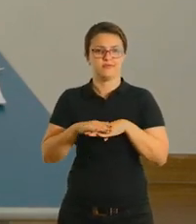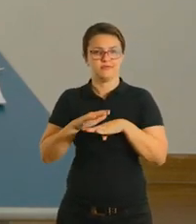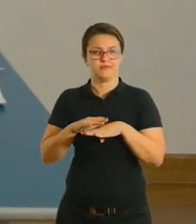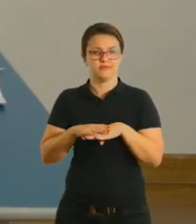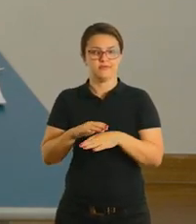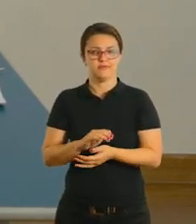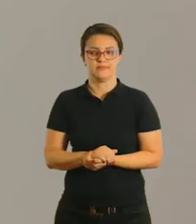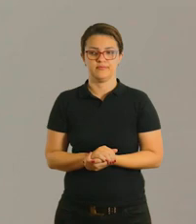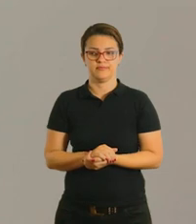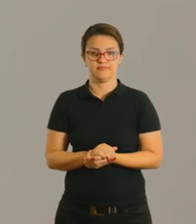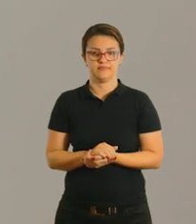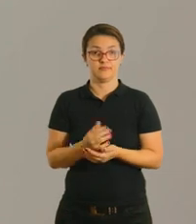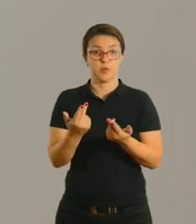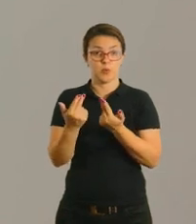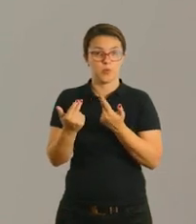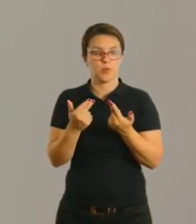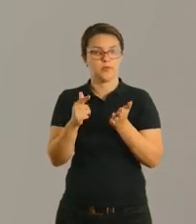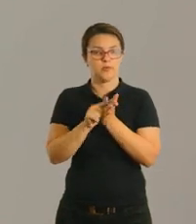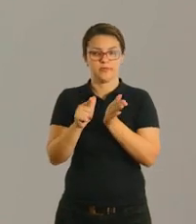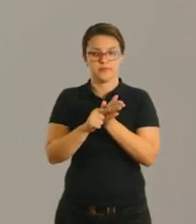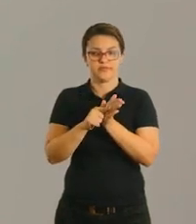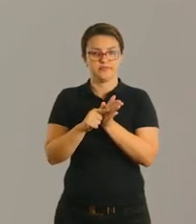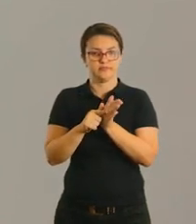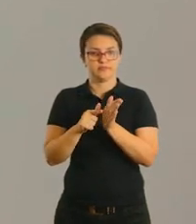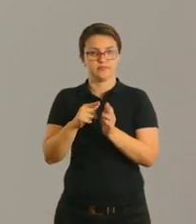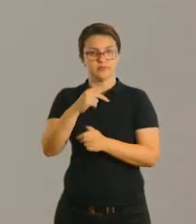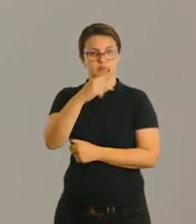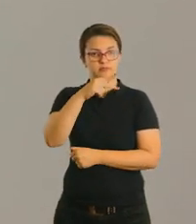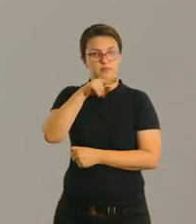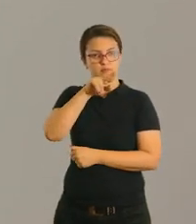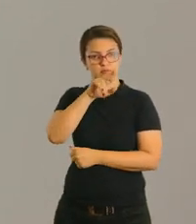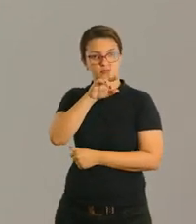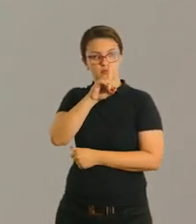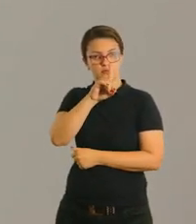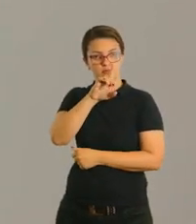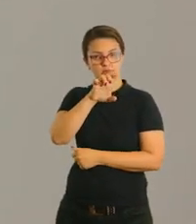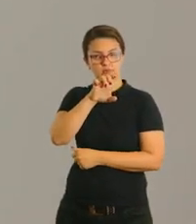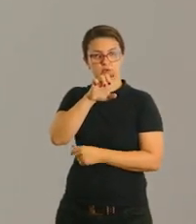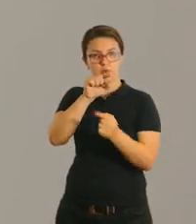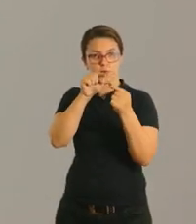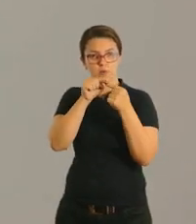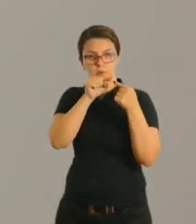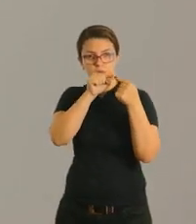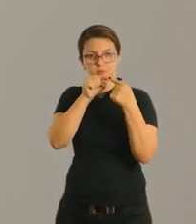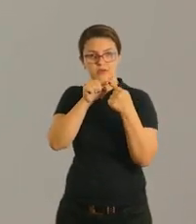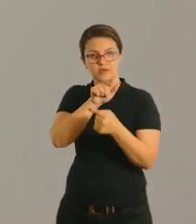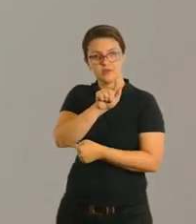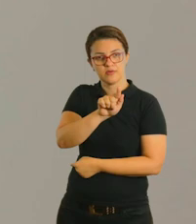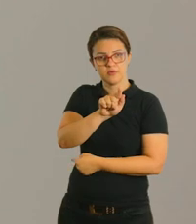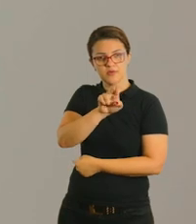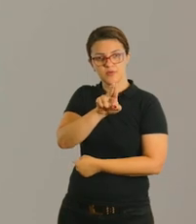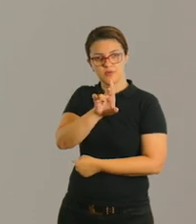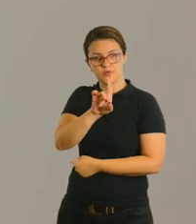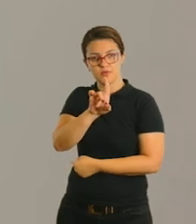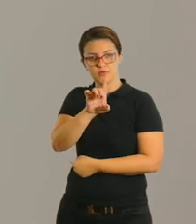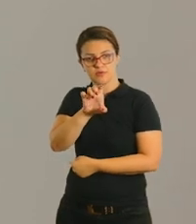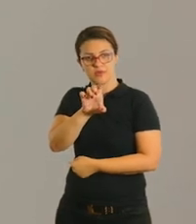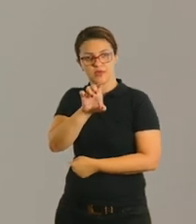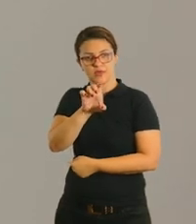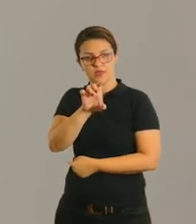Que é assim, né? Olha, as folhinhas grudadas. A palavra pude e gude.